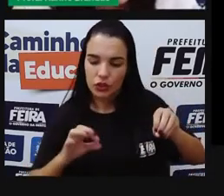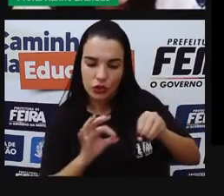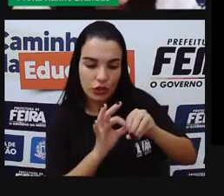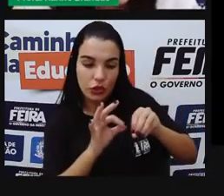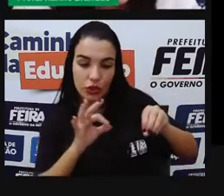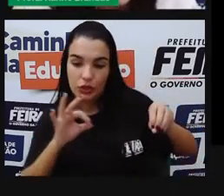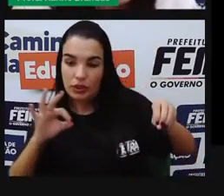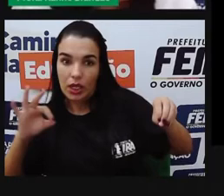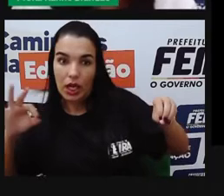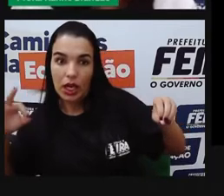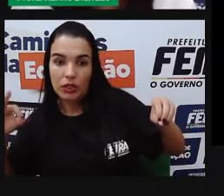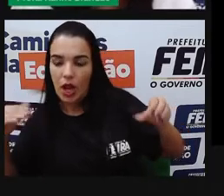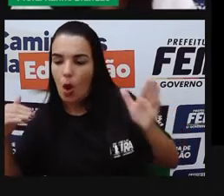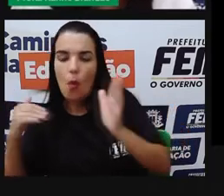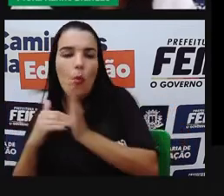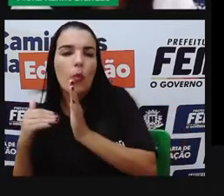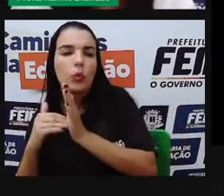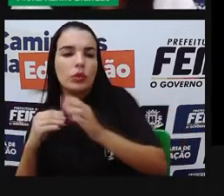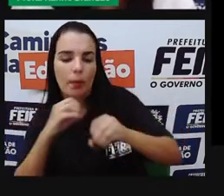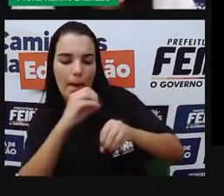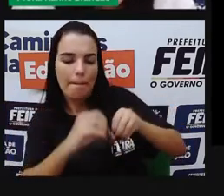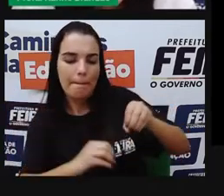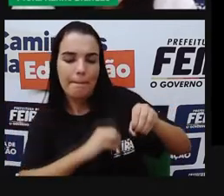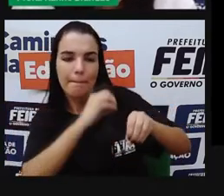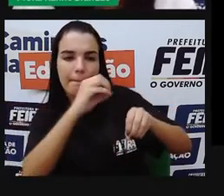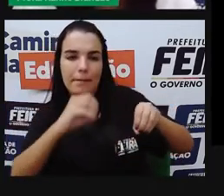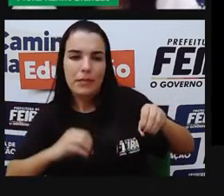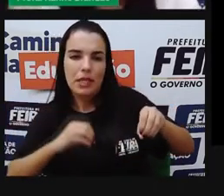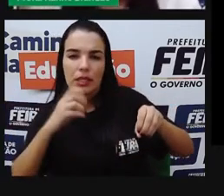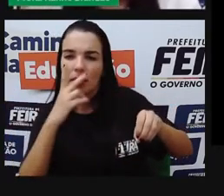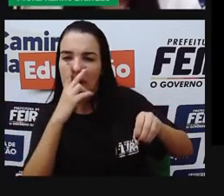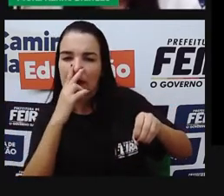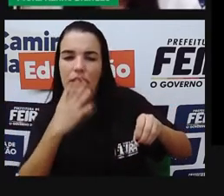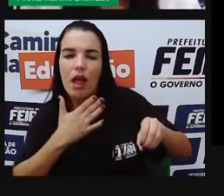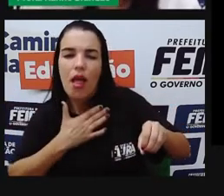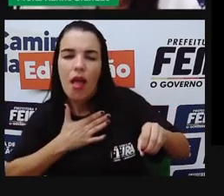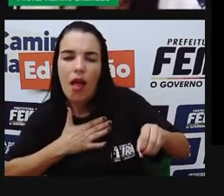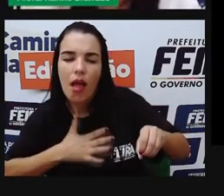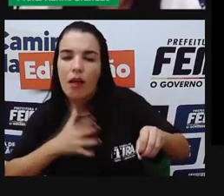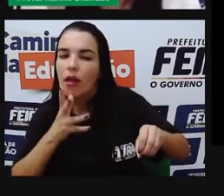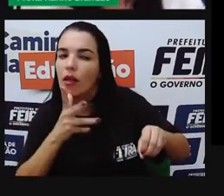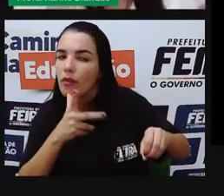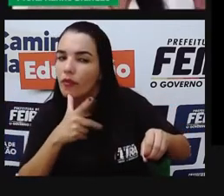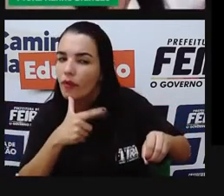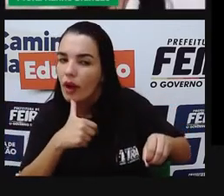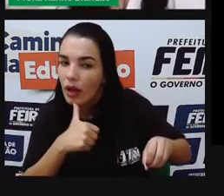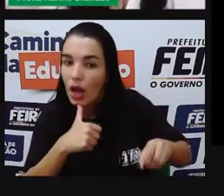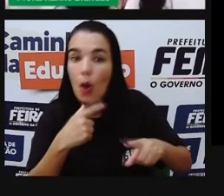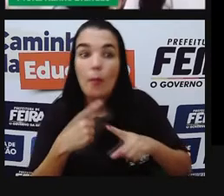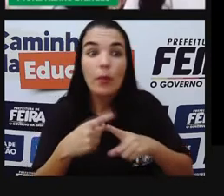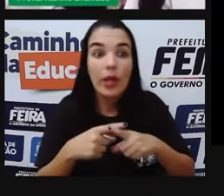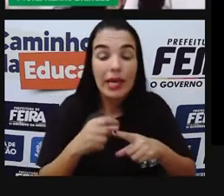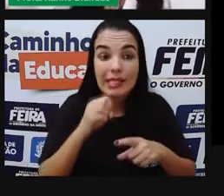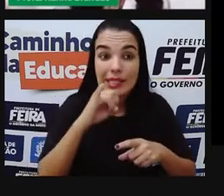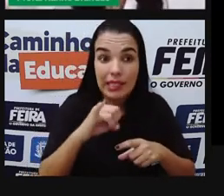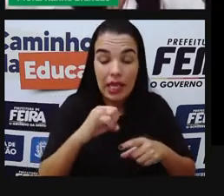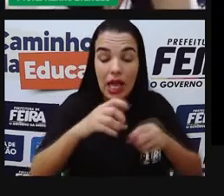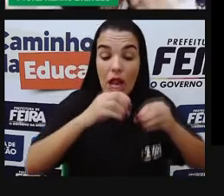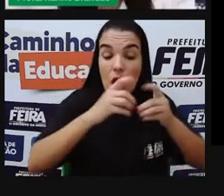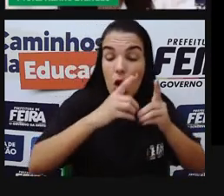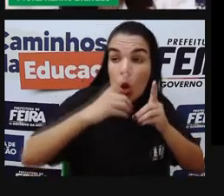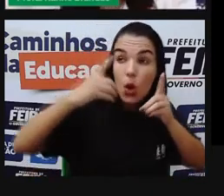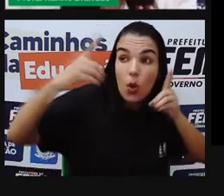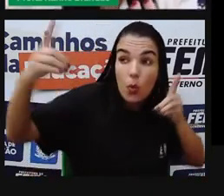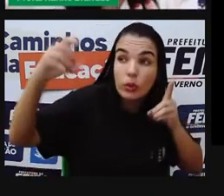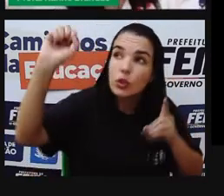aqui, planeta, nem parece que ele tá se movimentando, não mesmo? Tranquilo, isso é por quê? Porque quanto mais distante